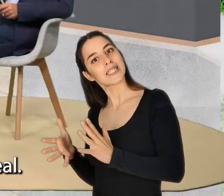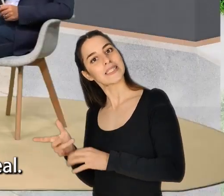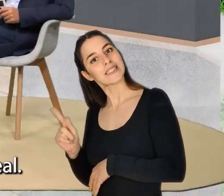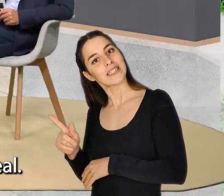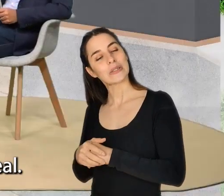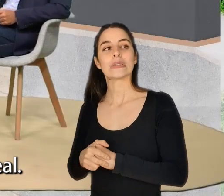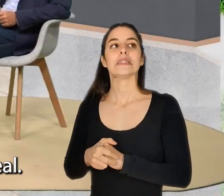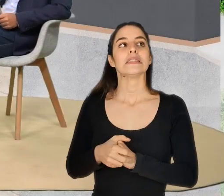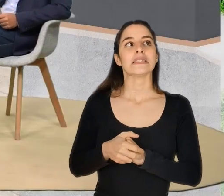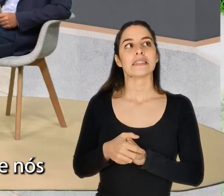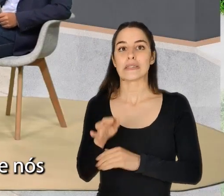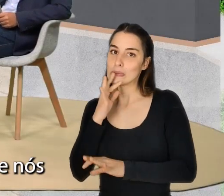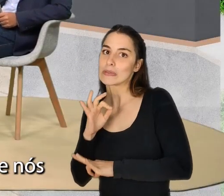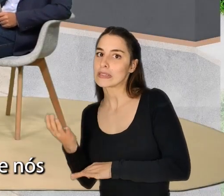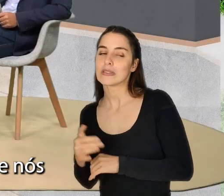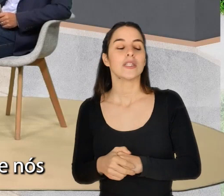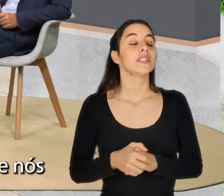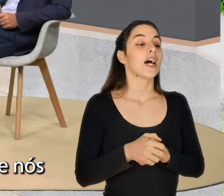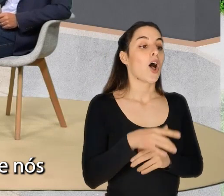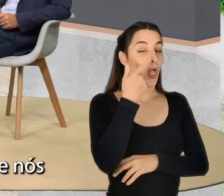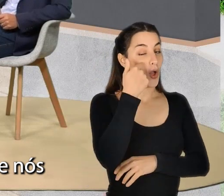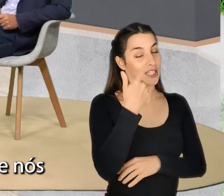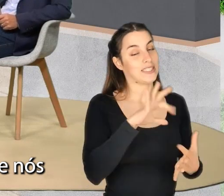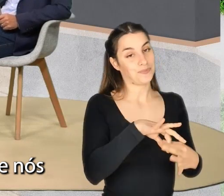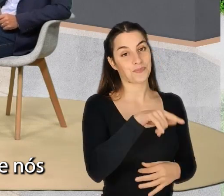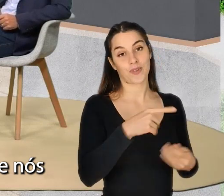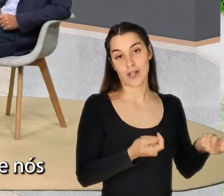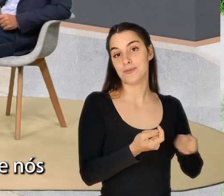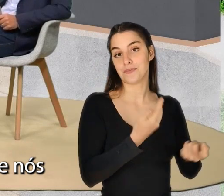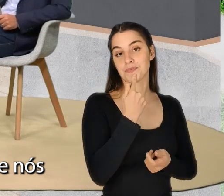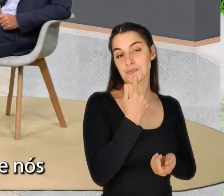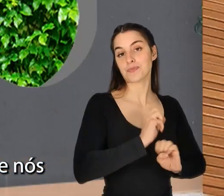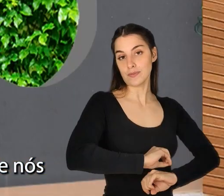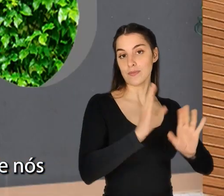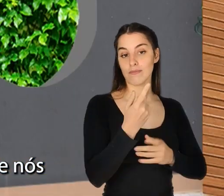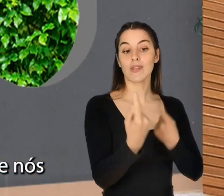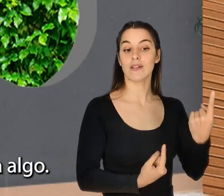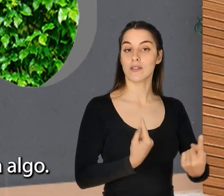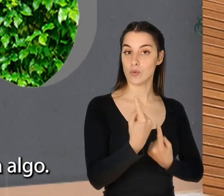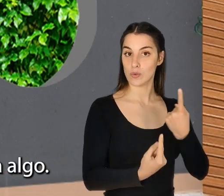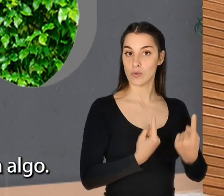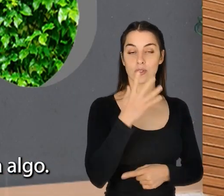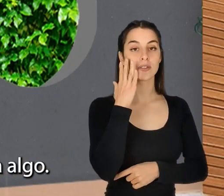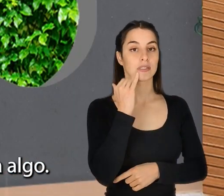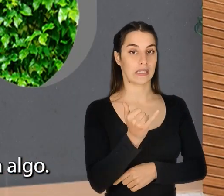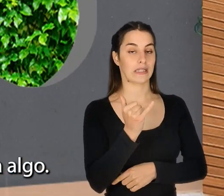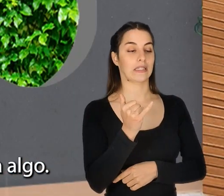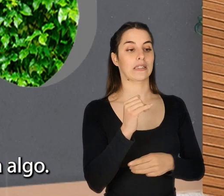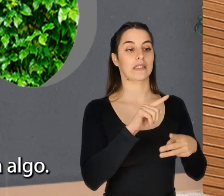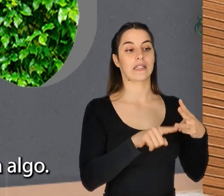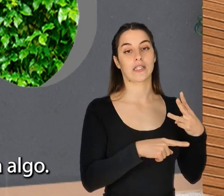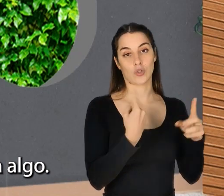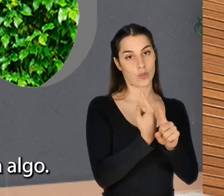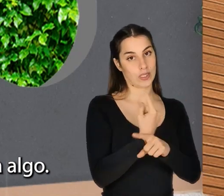dinheiro. Combinado. É o ideal. Olha, tem muito a ver com a organização. Entender que cada um de nós procura três